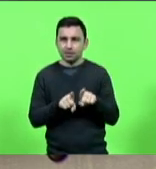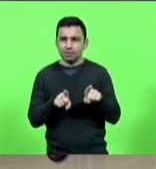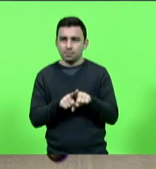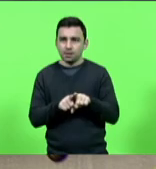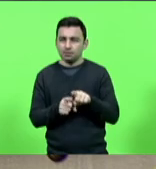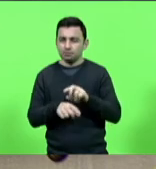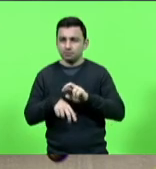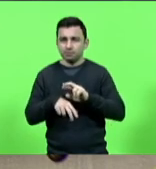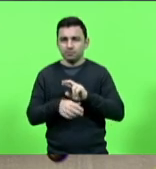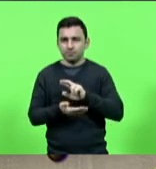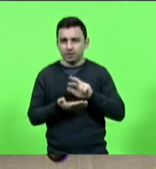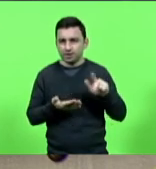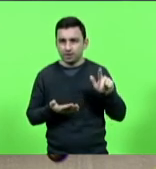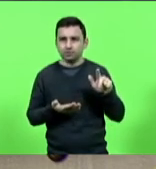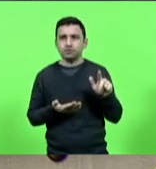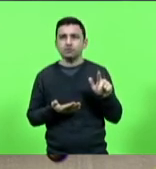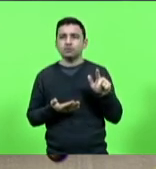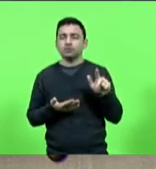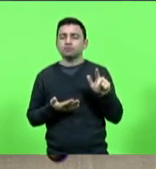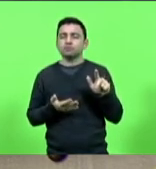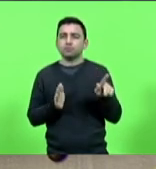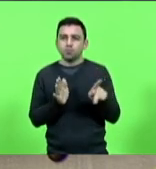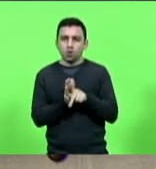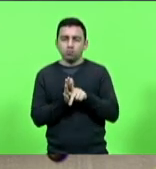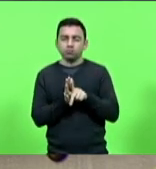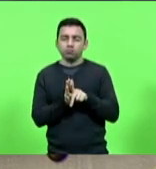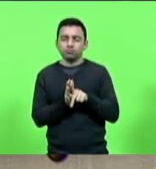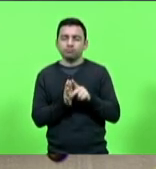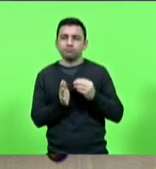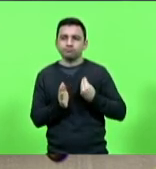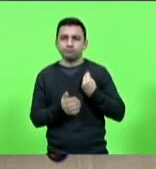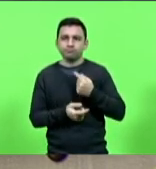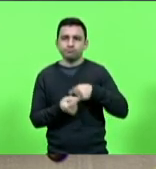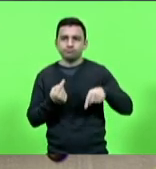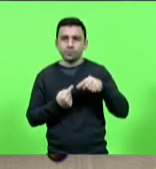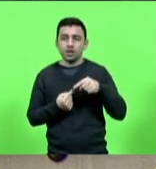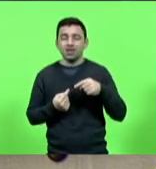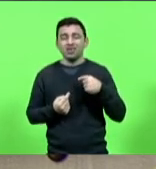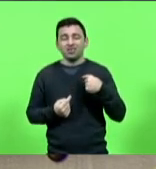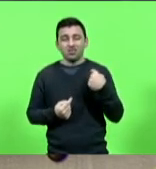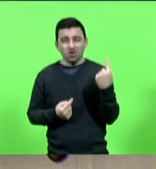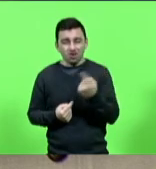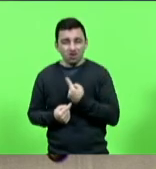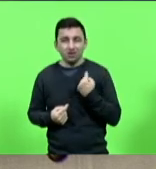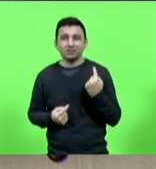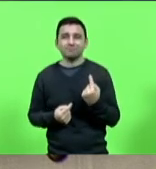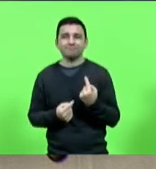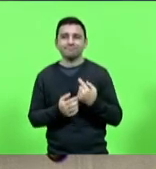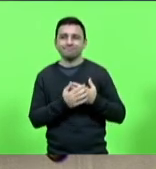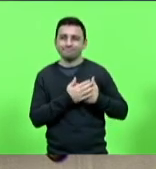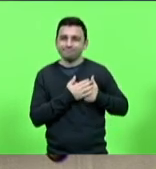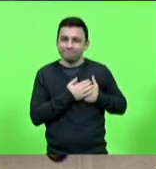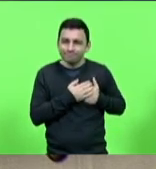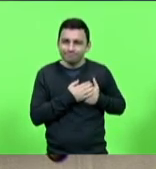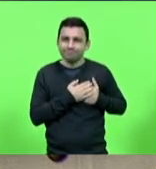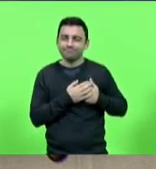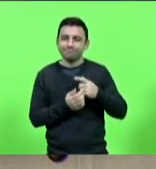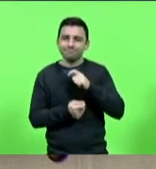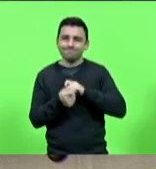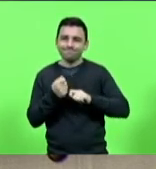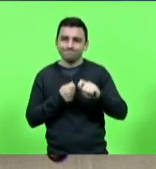Convívio. Eu quero aqui fazer o registro da nota de pesar da administração